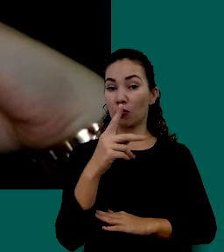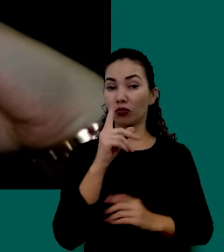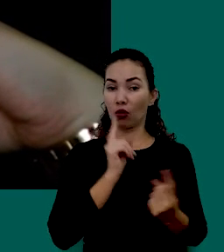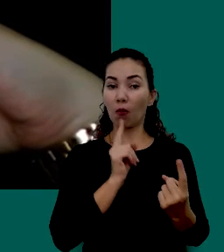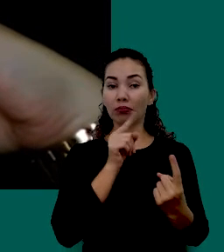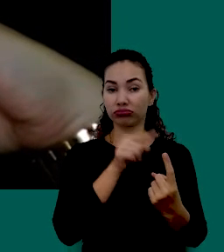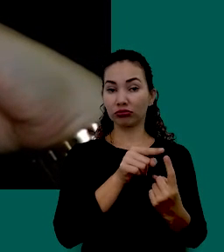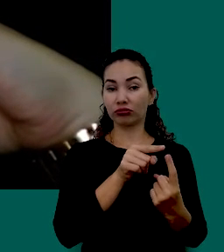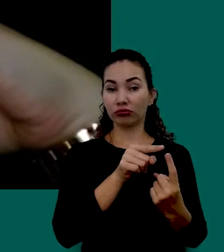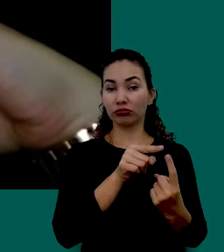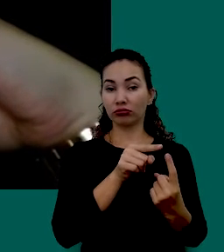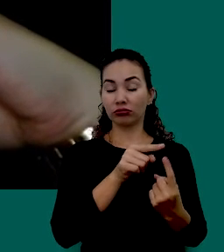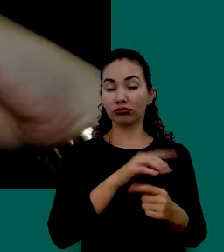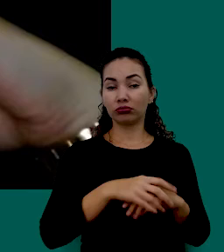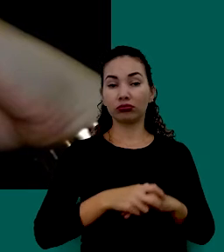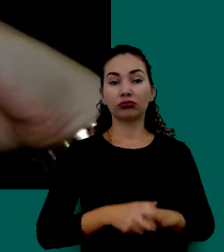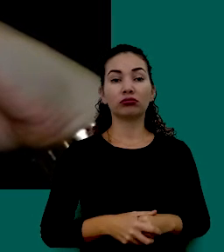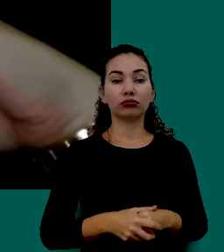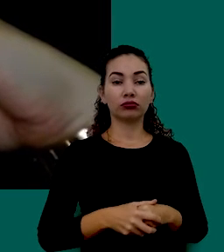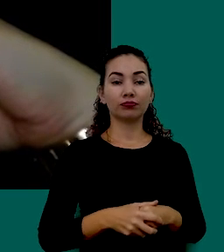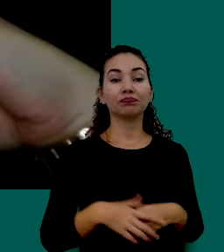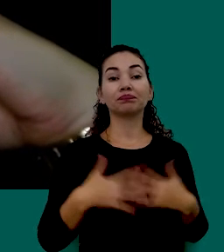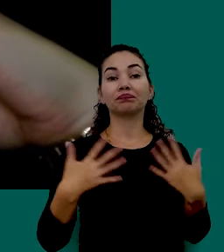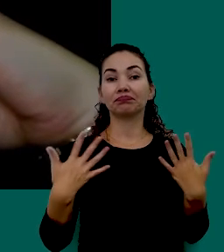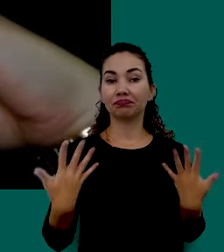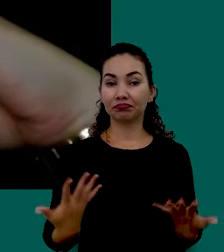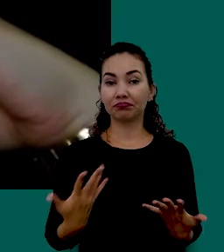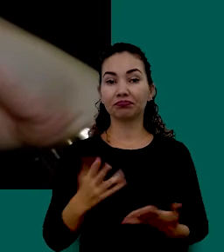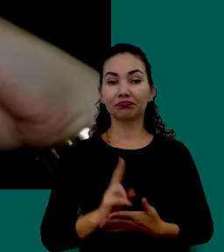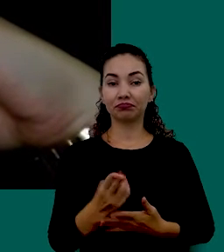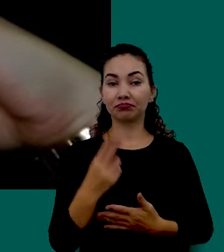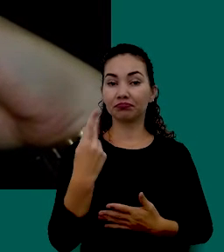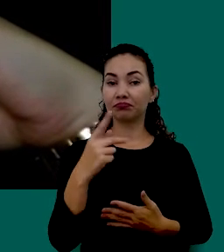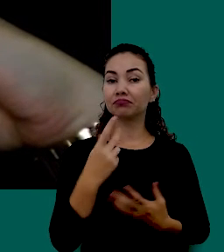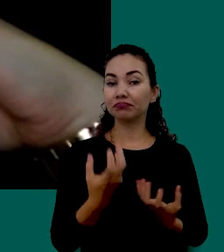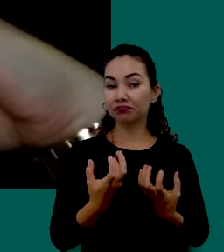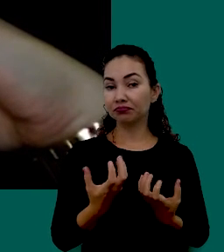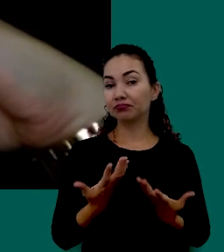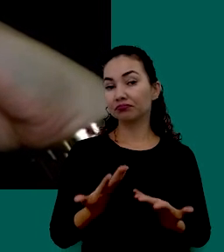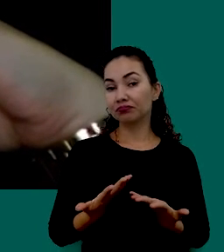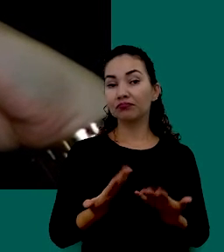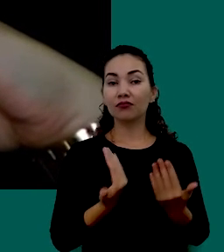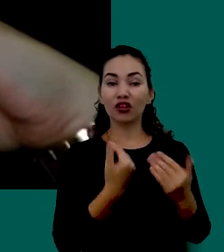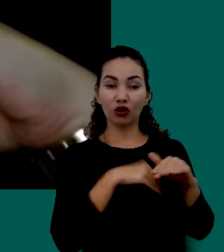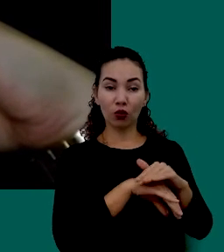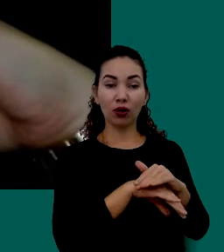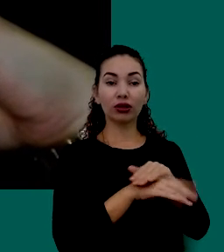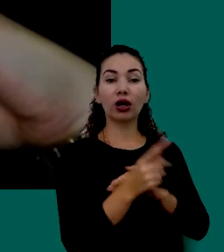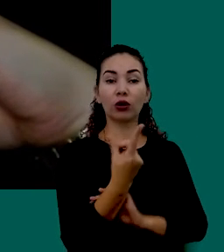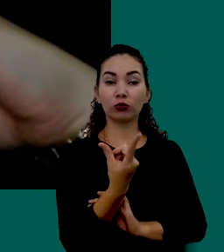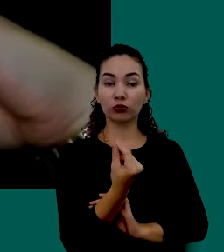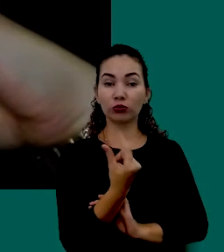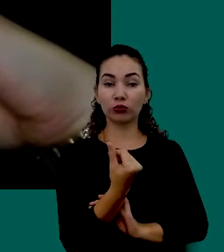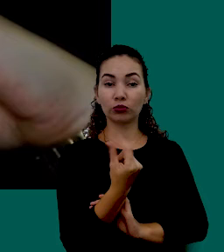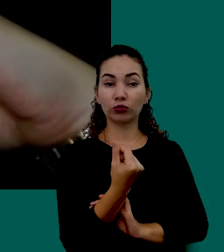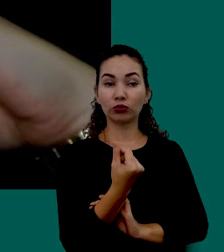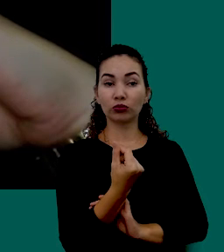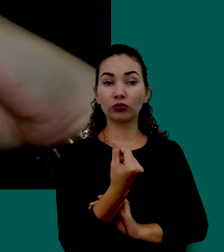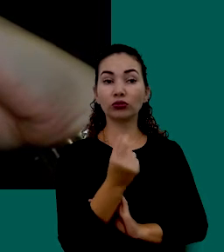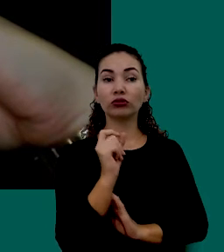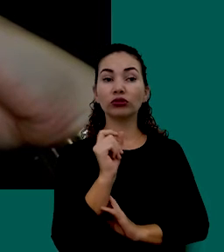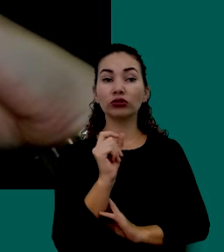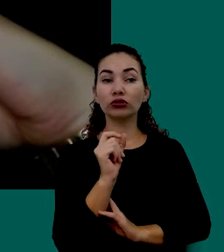Objetivos Então Sempre Que Você Quiser Guardar Um Dinheiro Opte Por